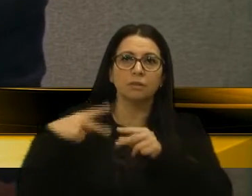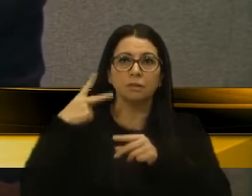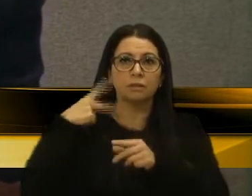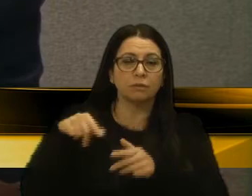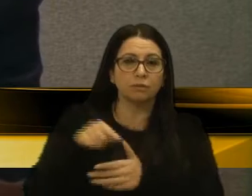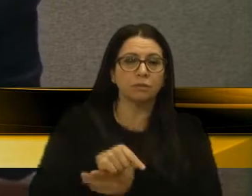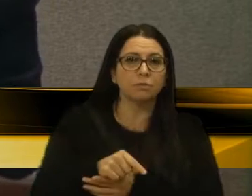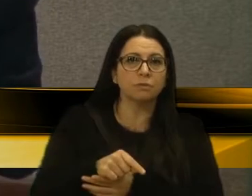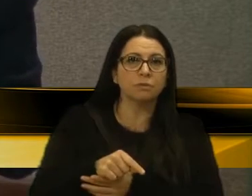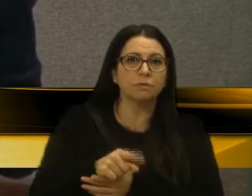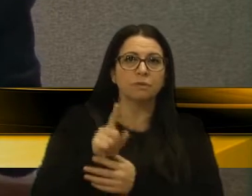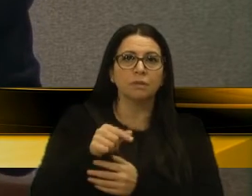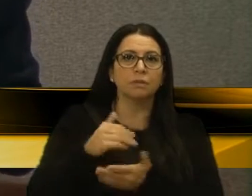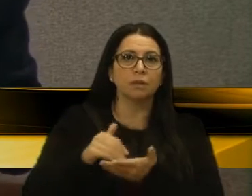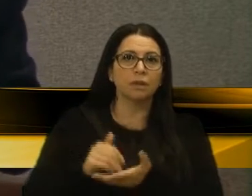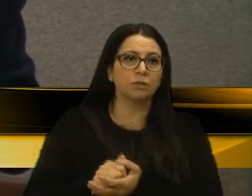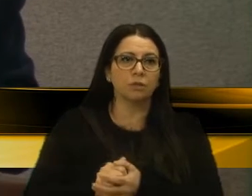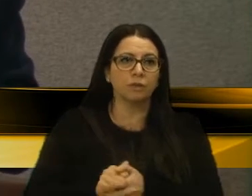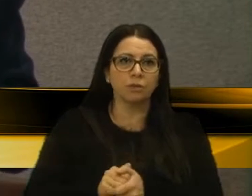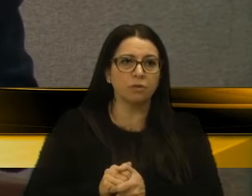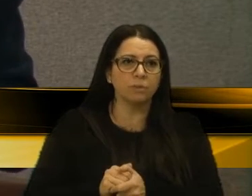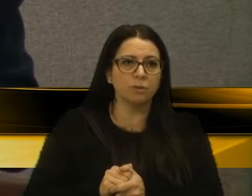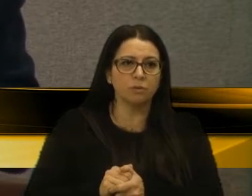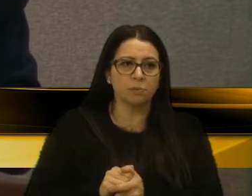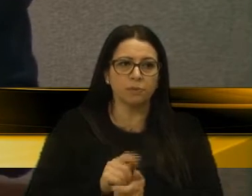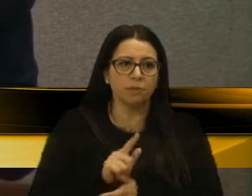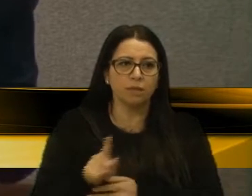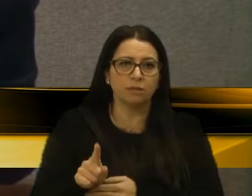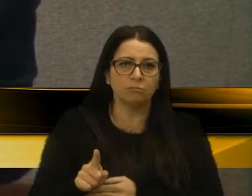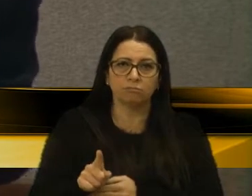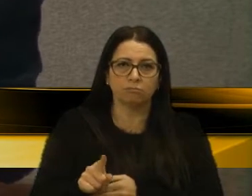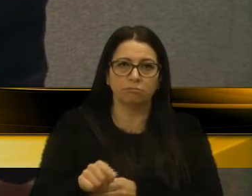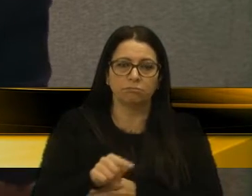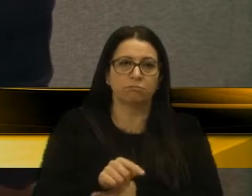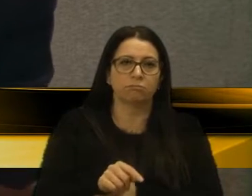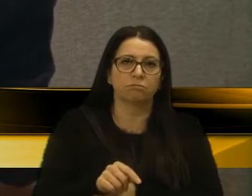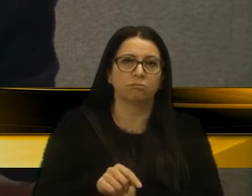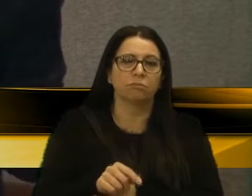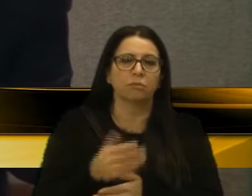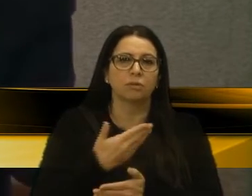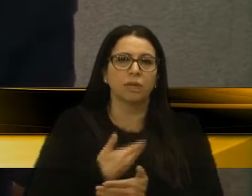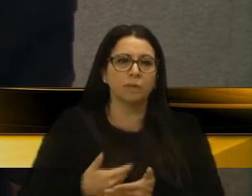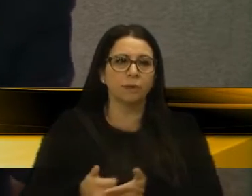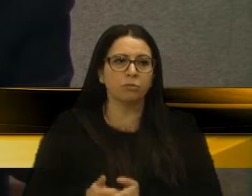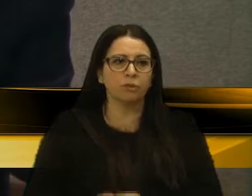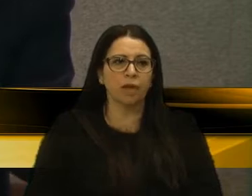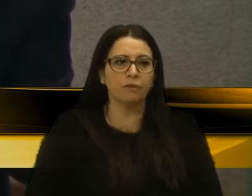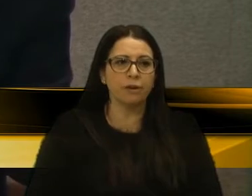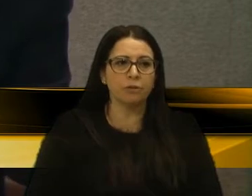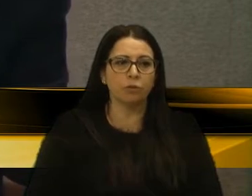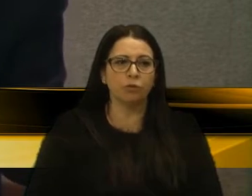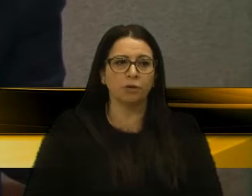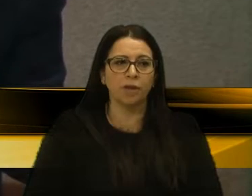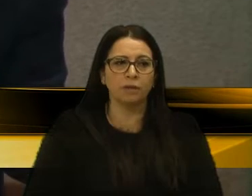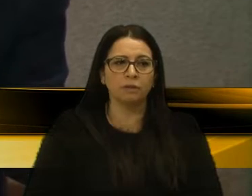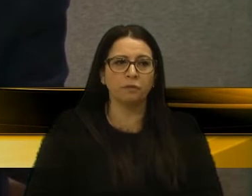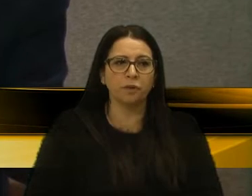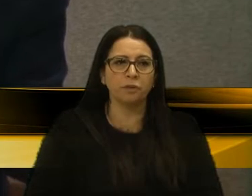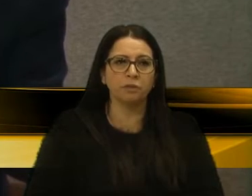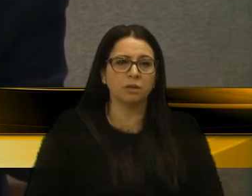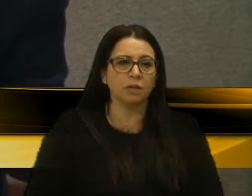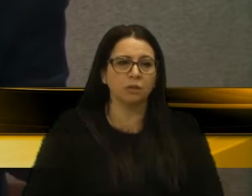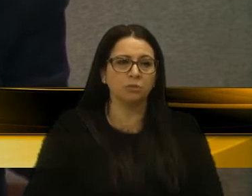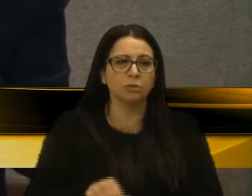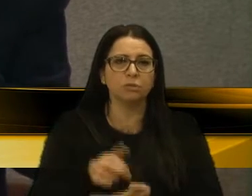um... Os secretários que deveriam ser os principais agentes do governo, eles não têm autonomia para fazer essa interface